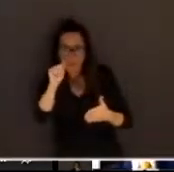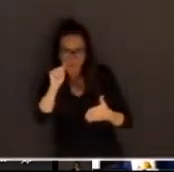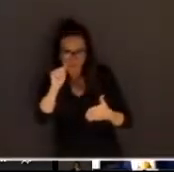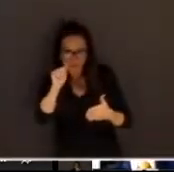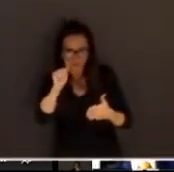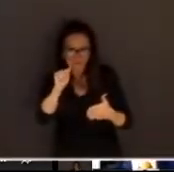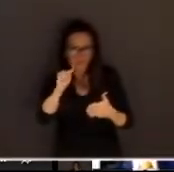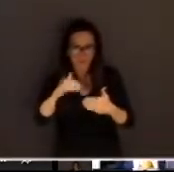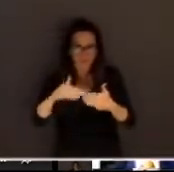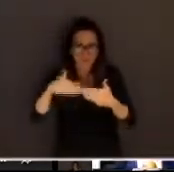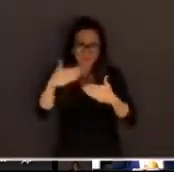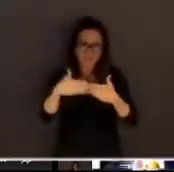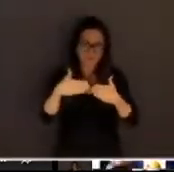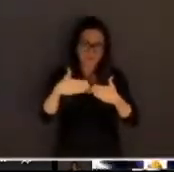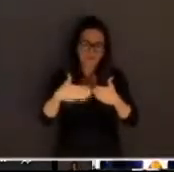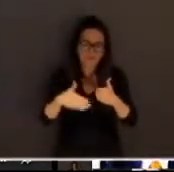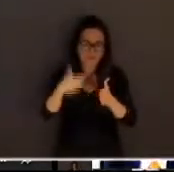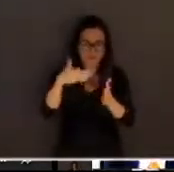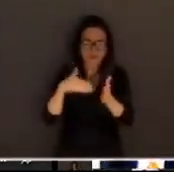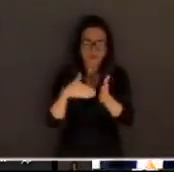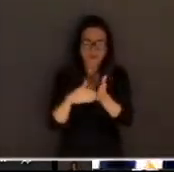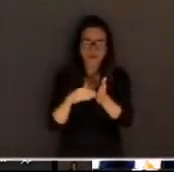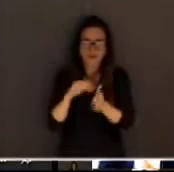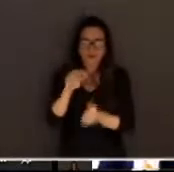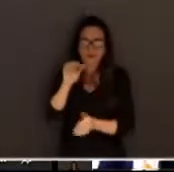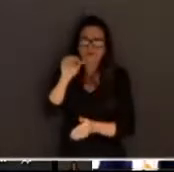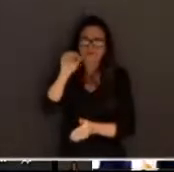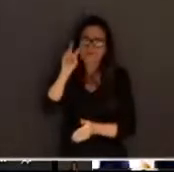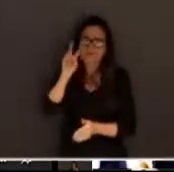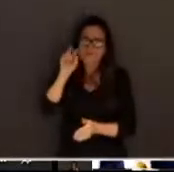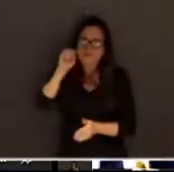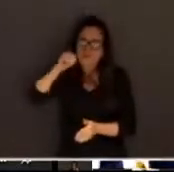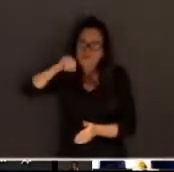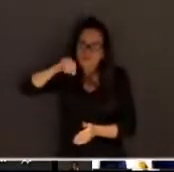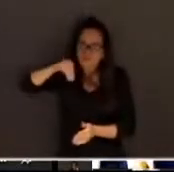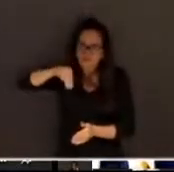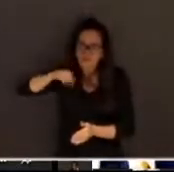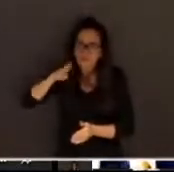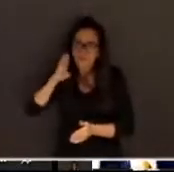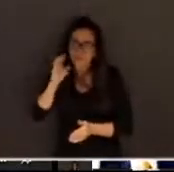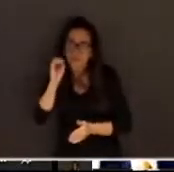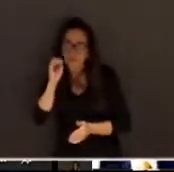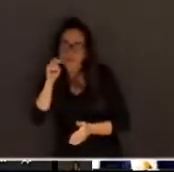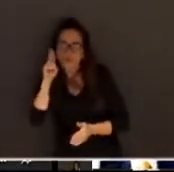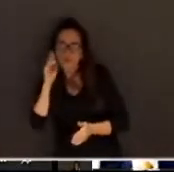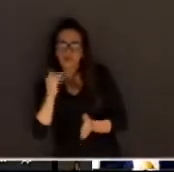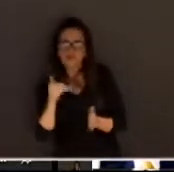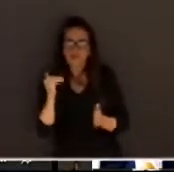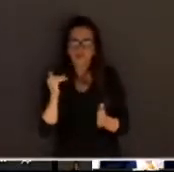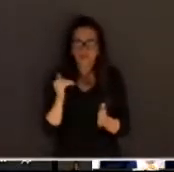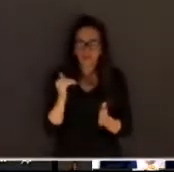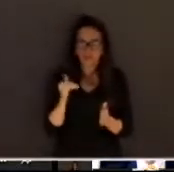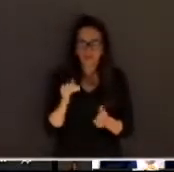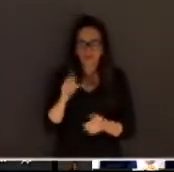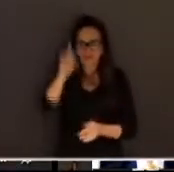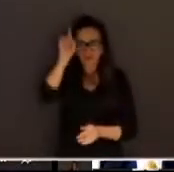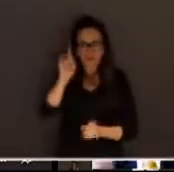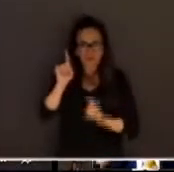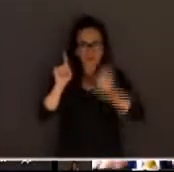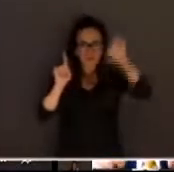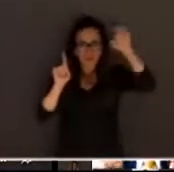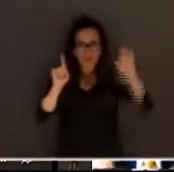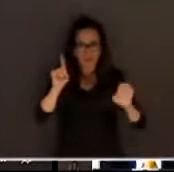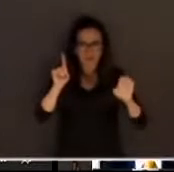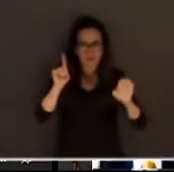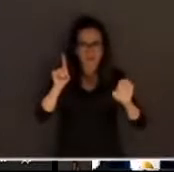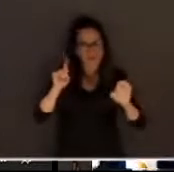atrás que bombordo fica à esquerda e boreste fica à direita nós